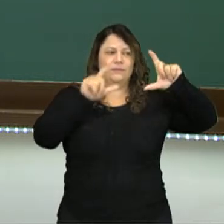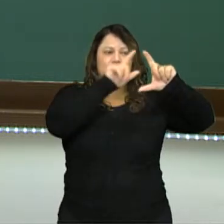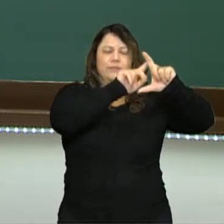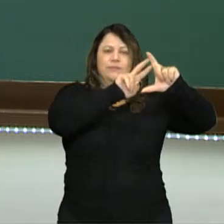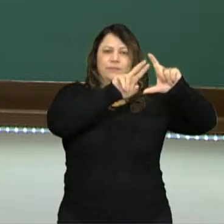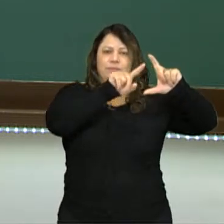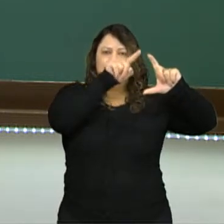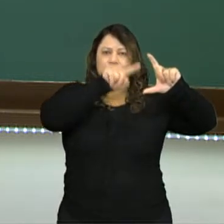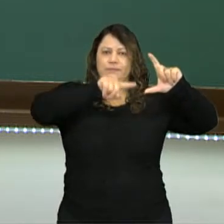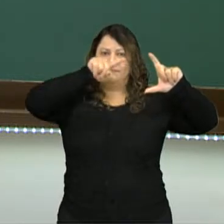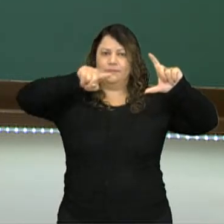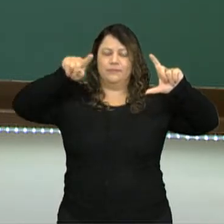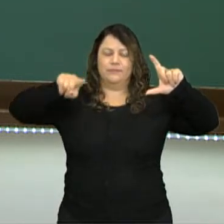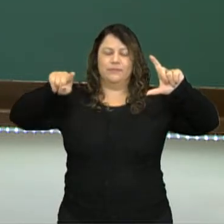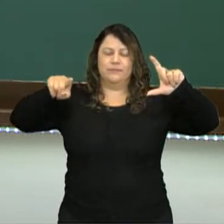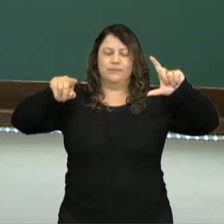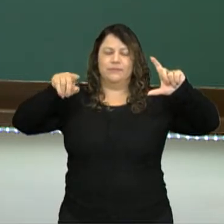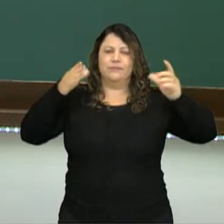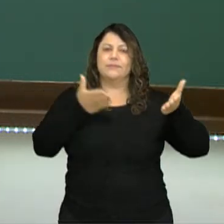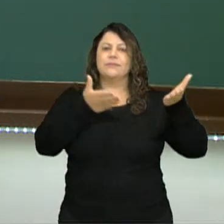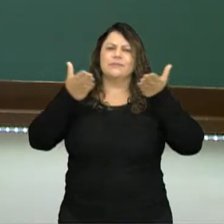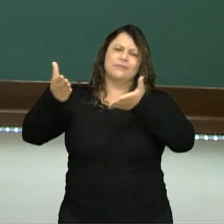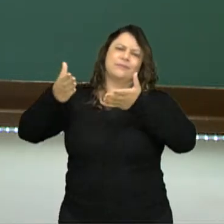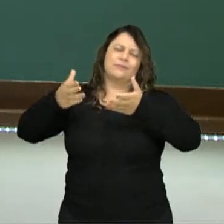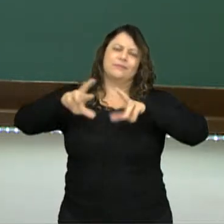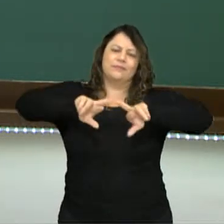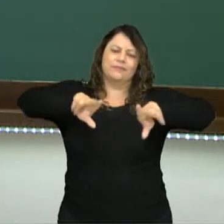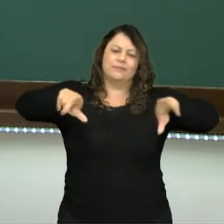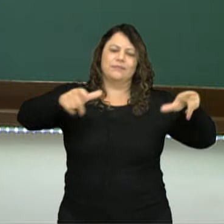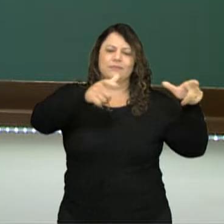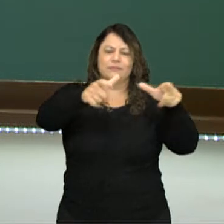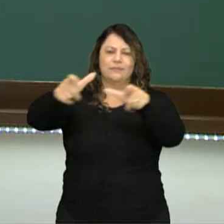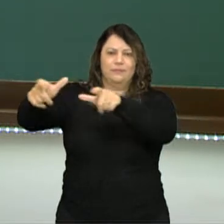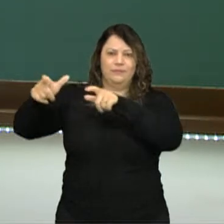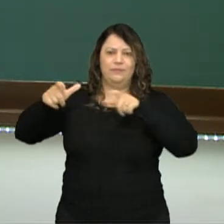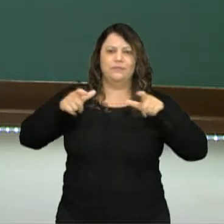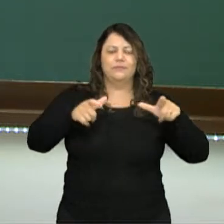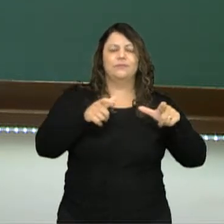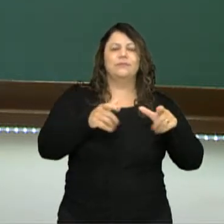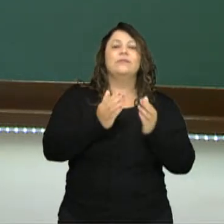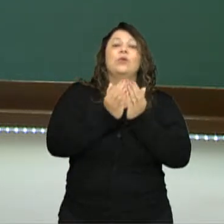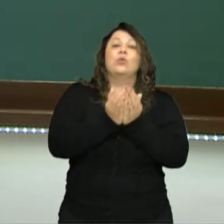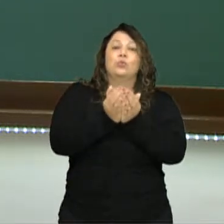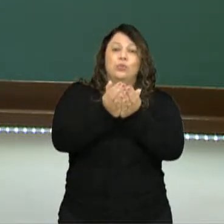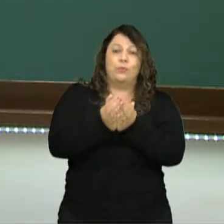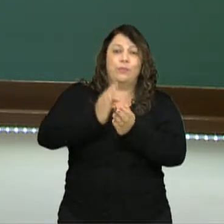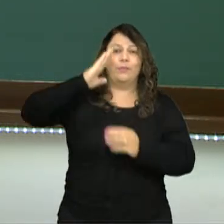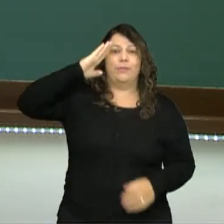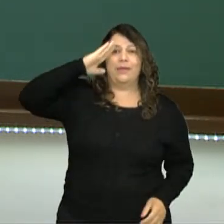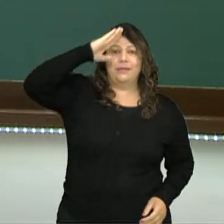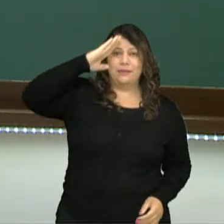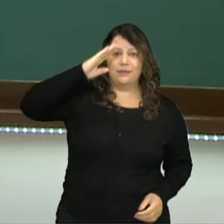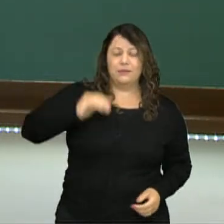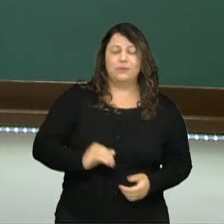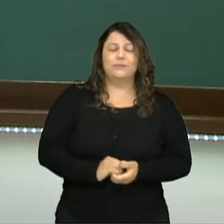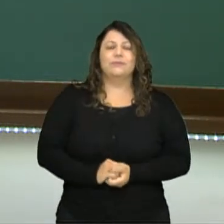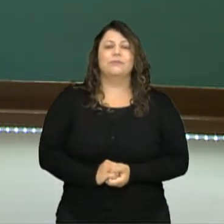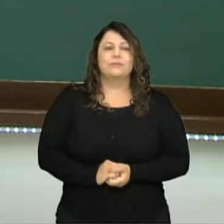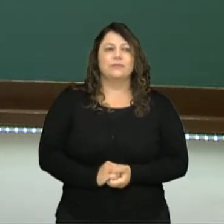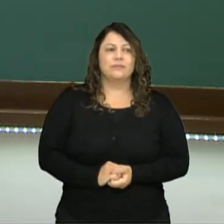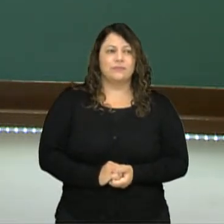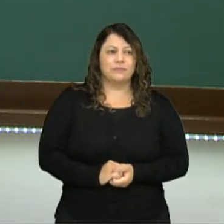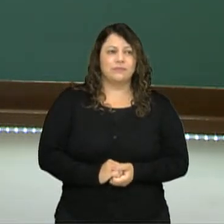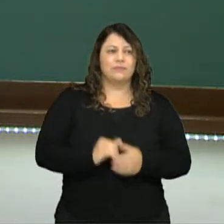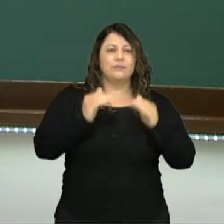levaram os hábitos deles a vários lugares. Os marinheiros. Young people wore blue jeans.